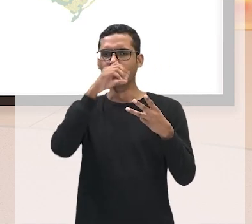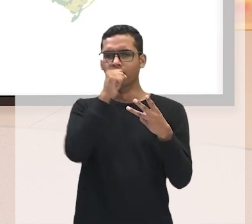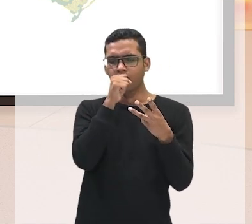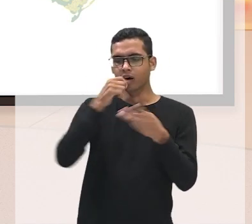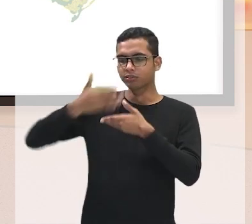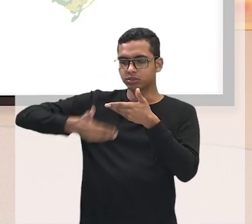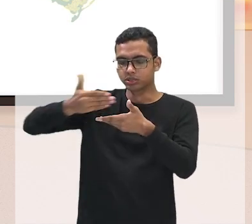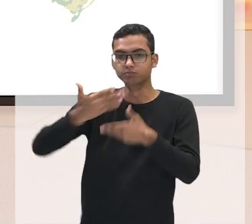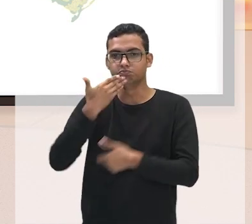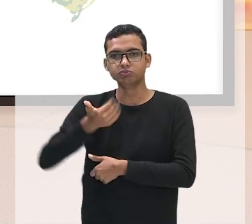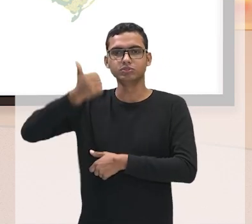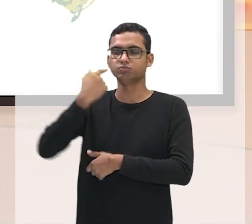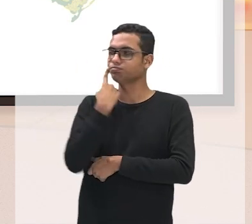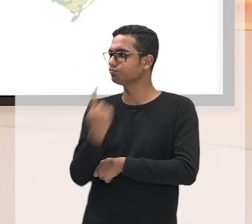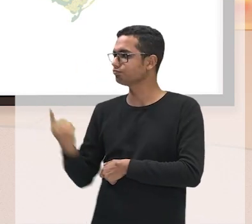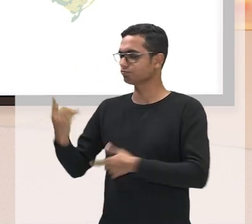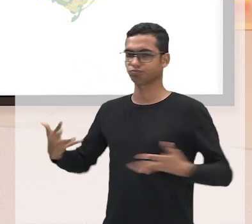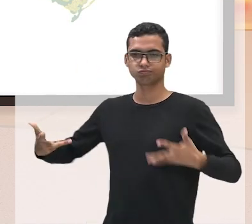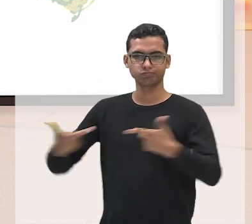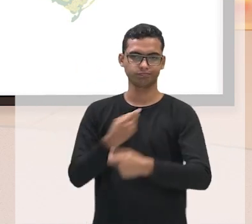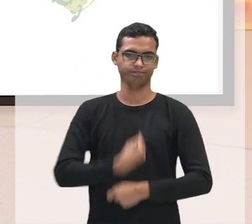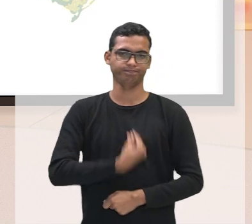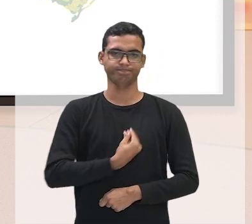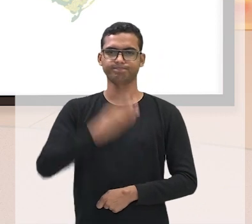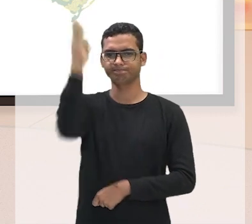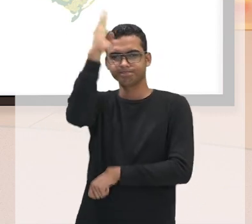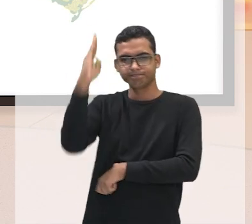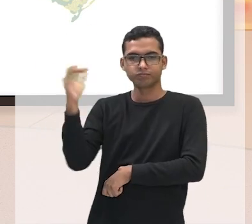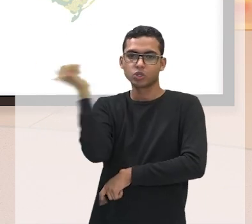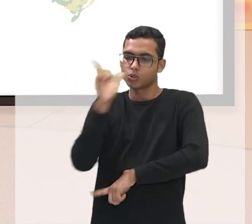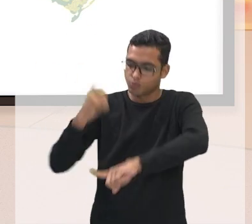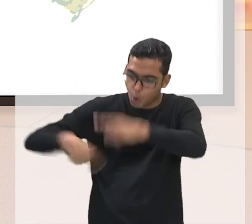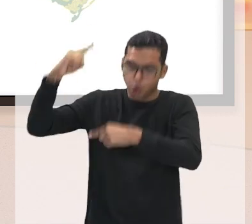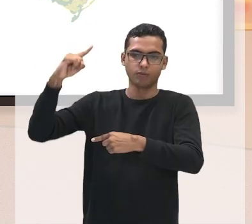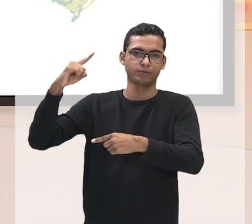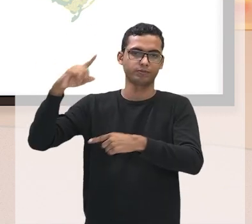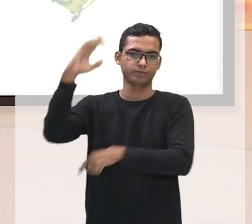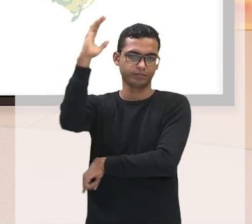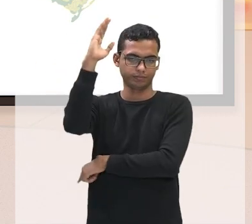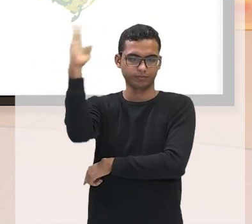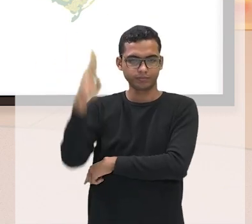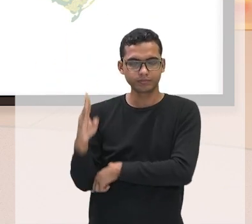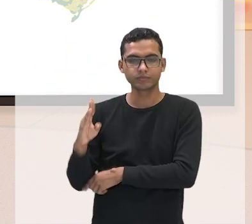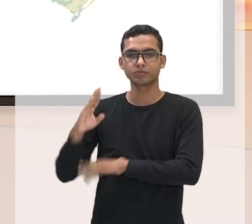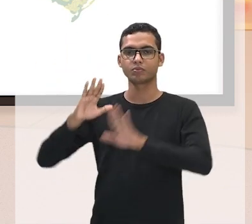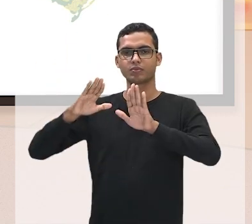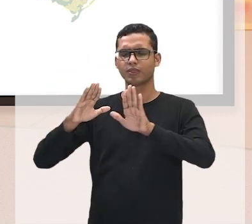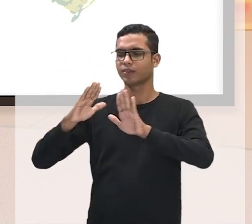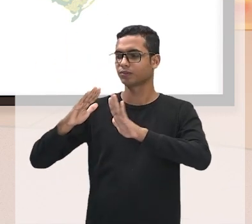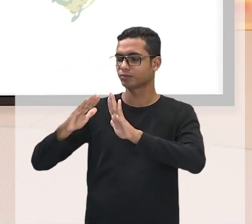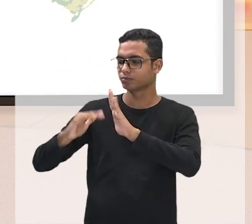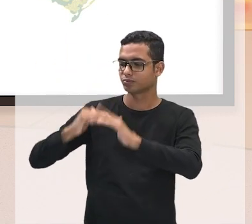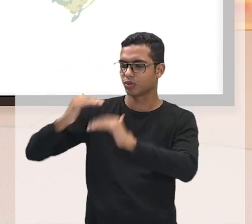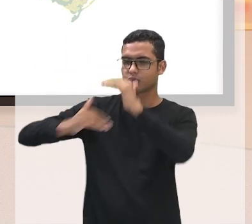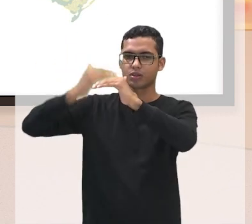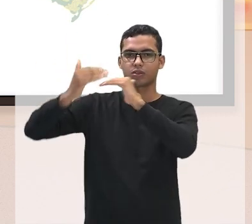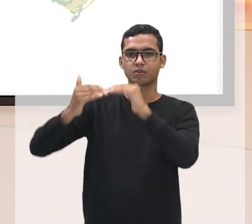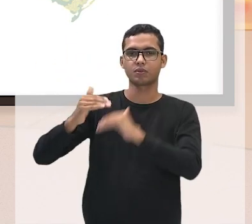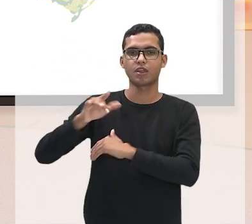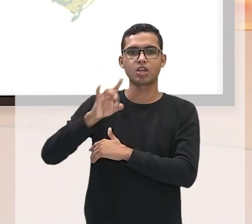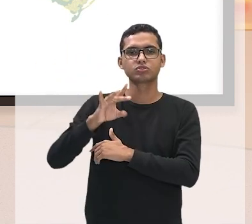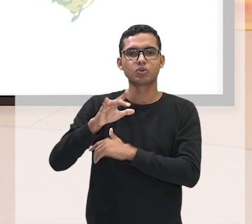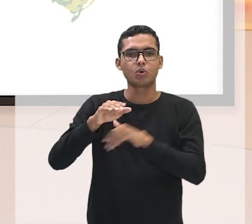ali da qualidade de vida. Então, o Brasil evoluiu em vários sentidos. Porém, essa evolução é uma média.